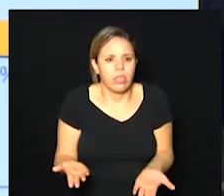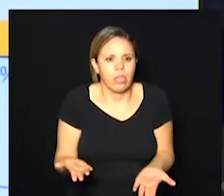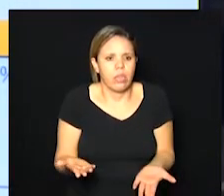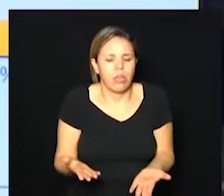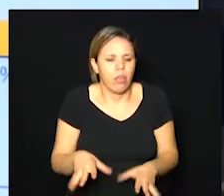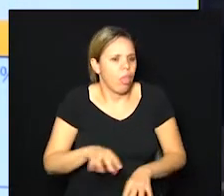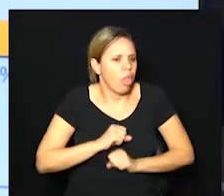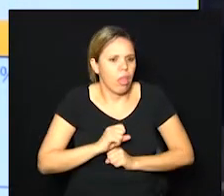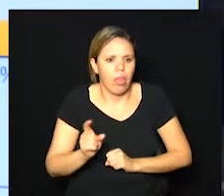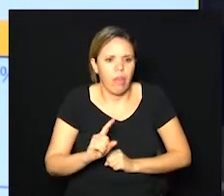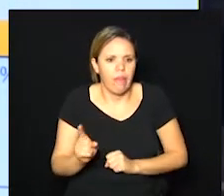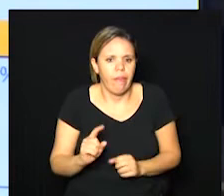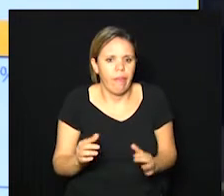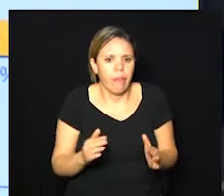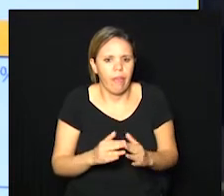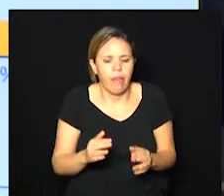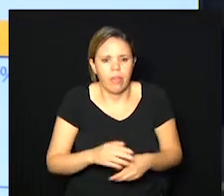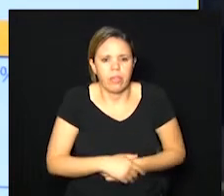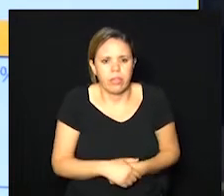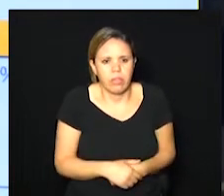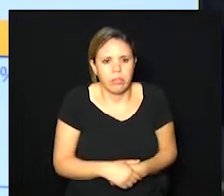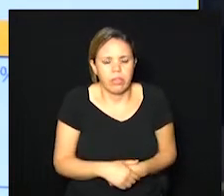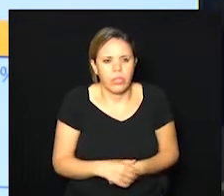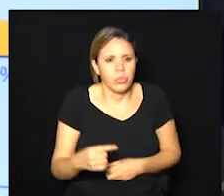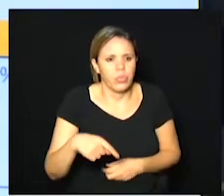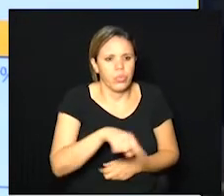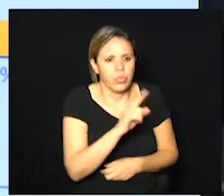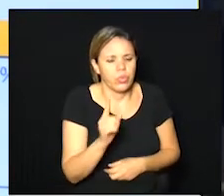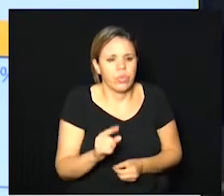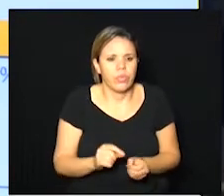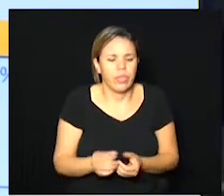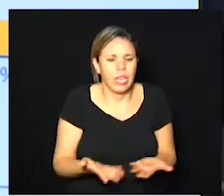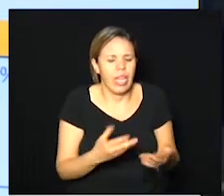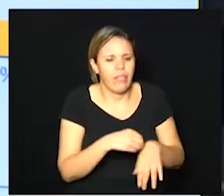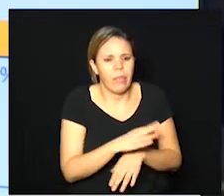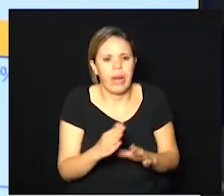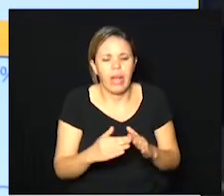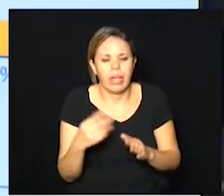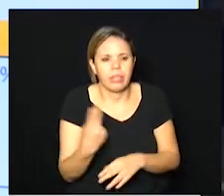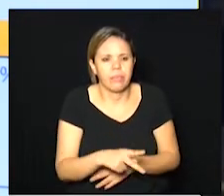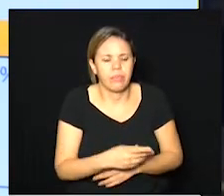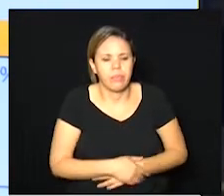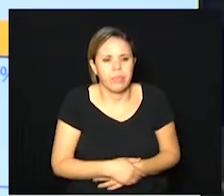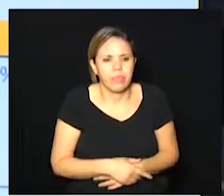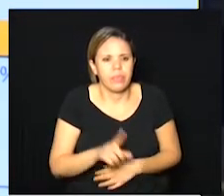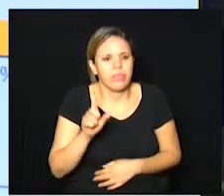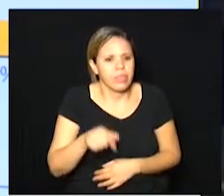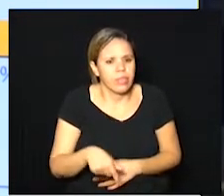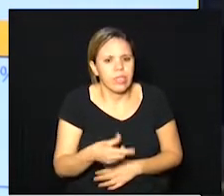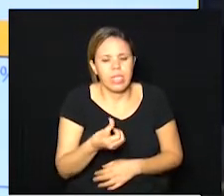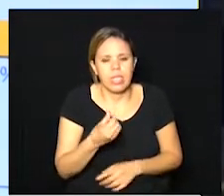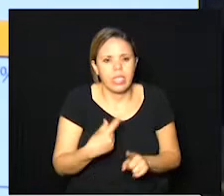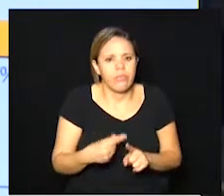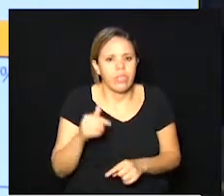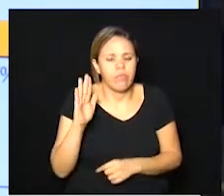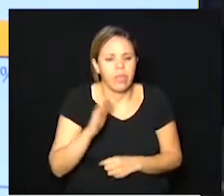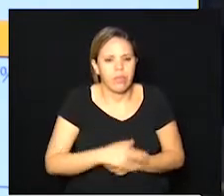pegando o vírus em casa mas eles estão levam para casa e isso é seis vezes maior